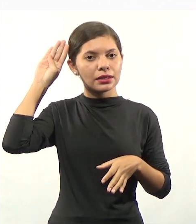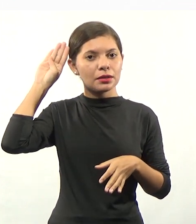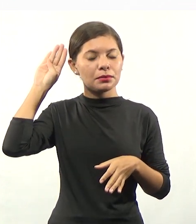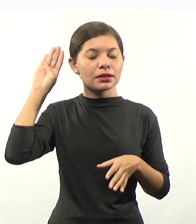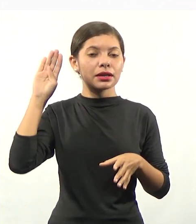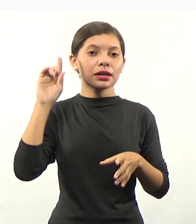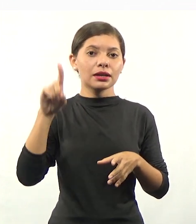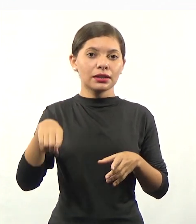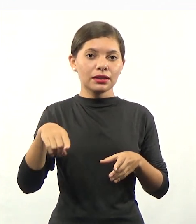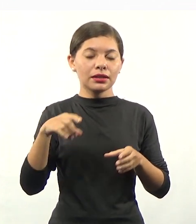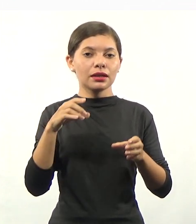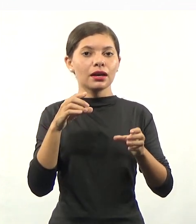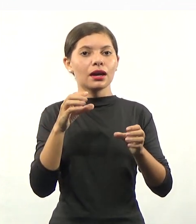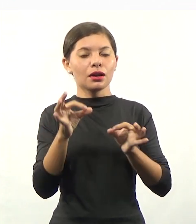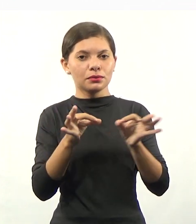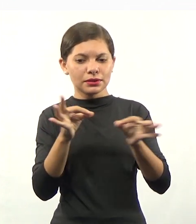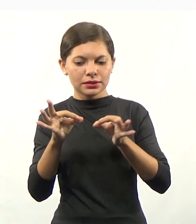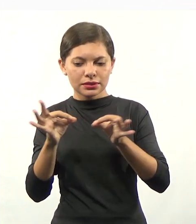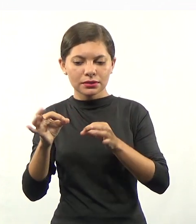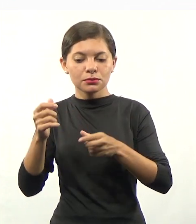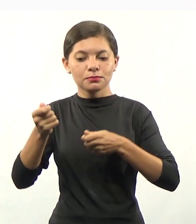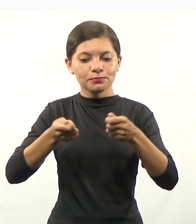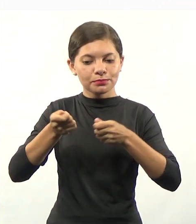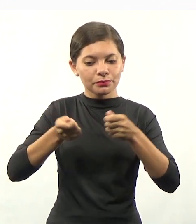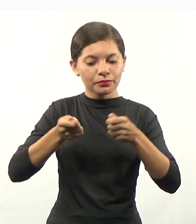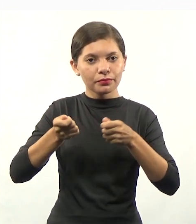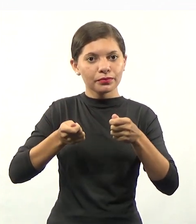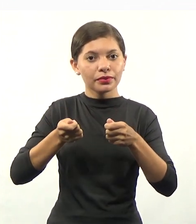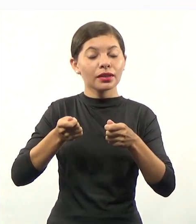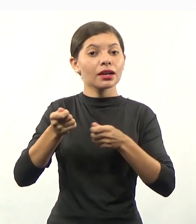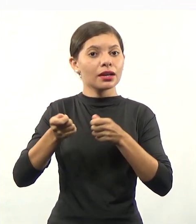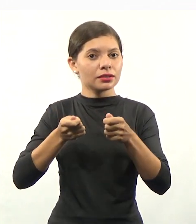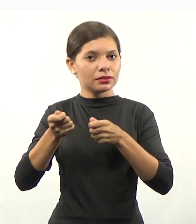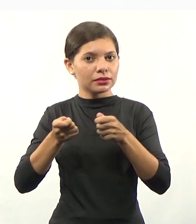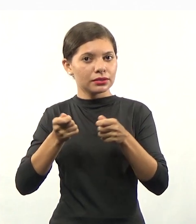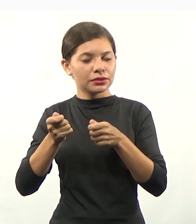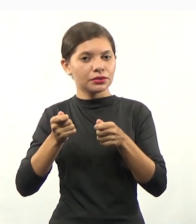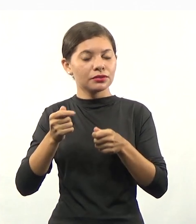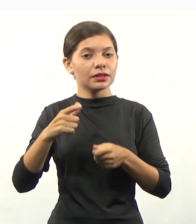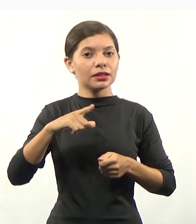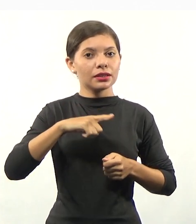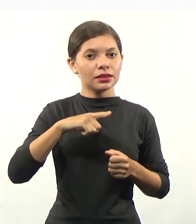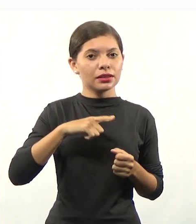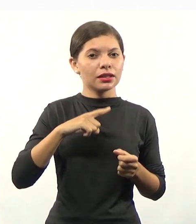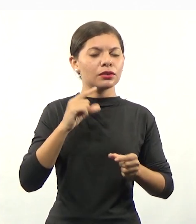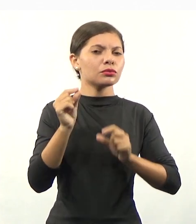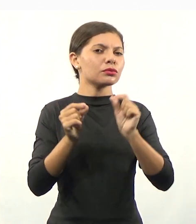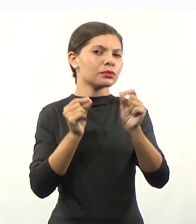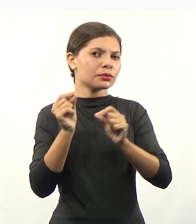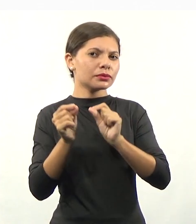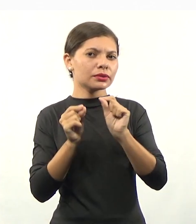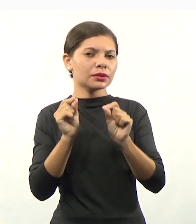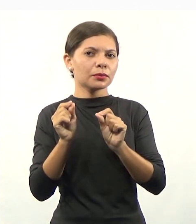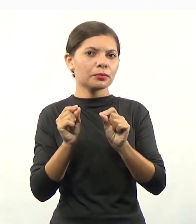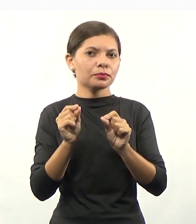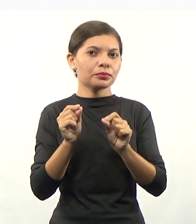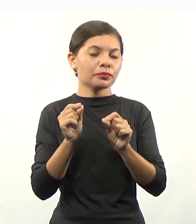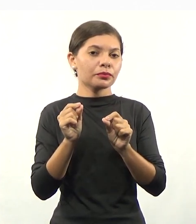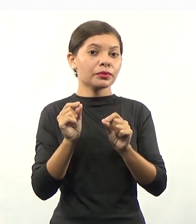a organização administrativa. Na organização administrativa, eu vou ter o quê? Eu vou ter